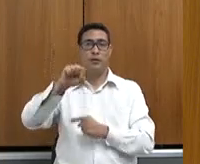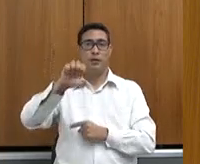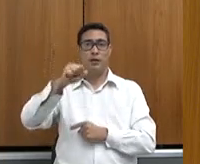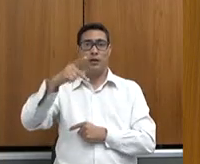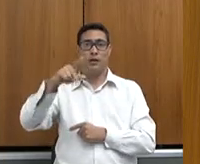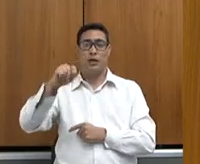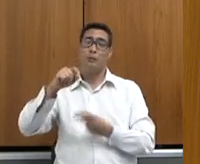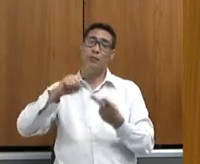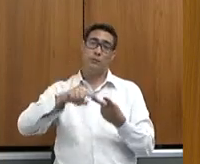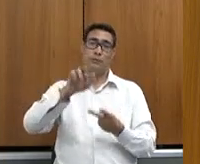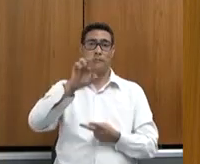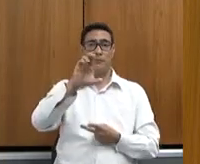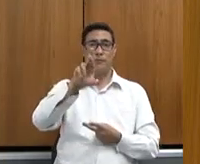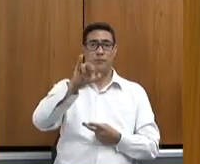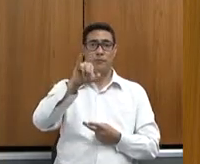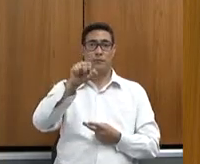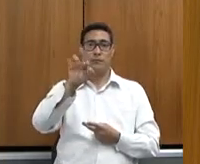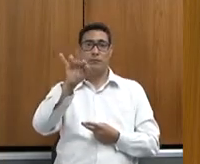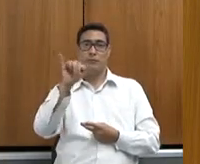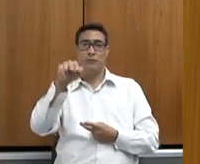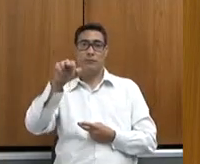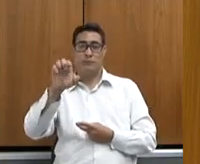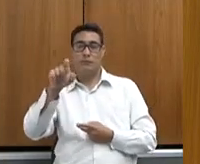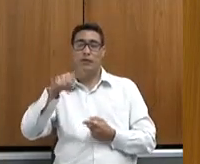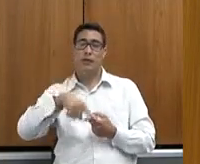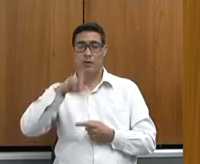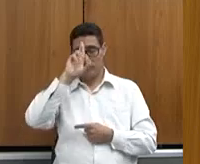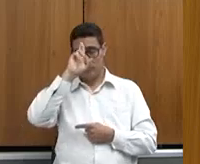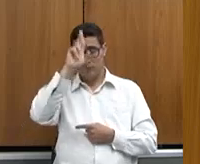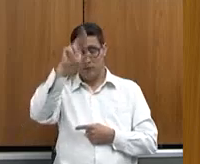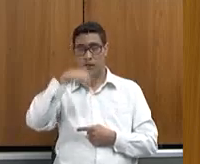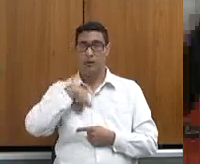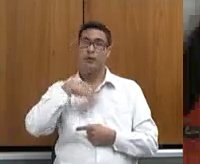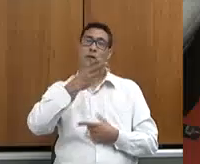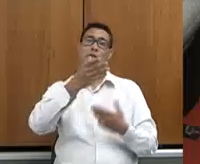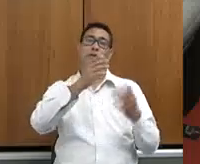doutora Cristiane Almeida Santos, chefe de gabinete do IMA,